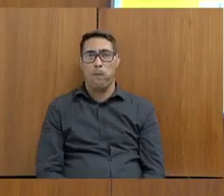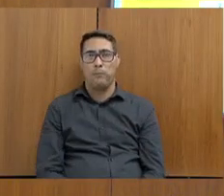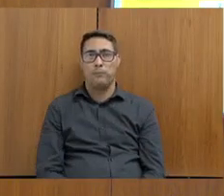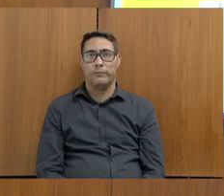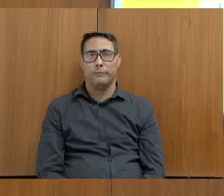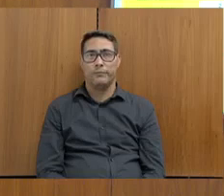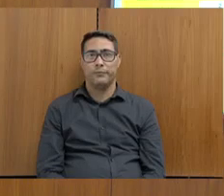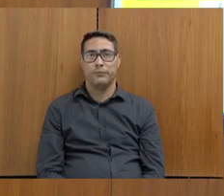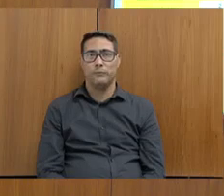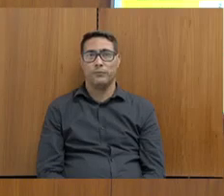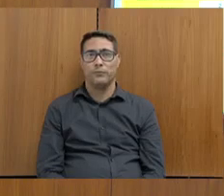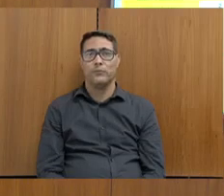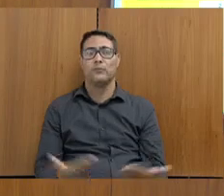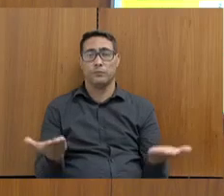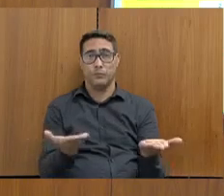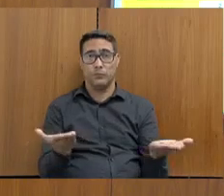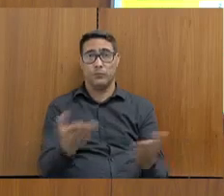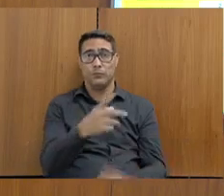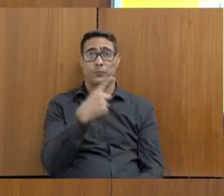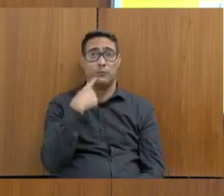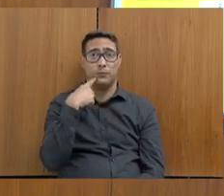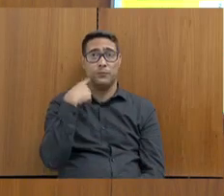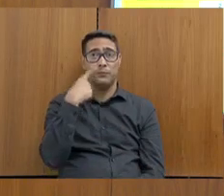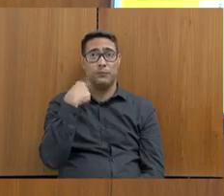Passar a palavra agora para o deputado